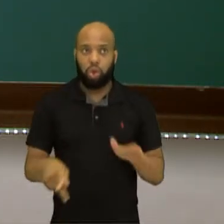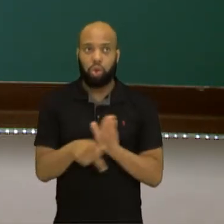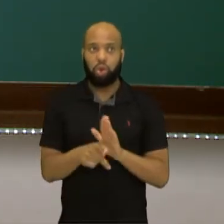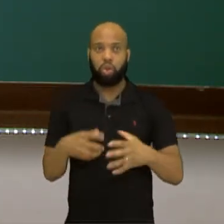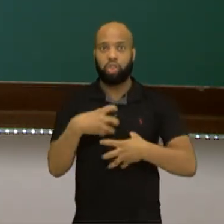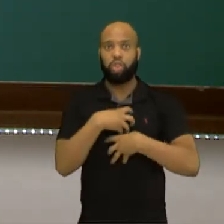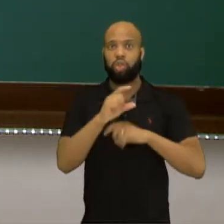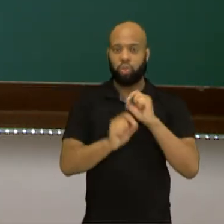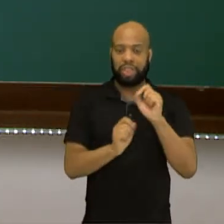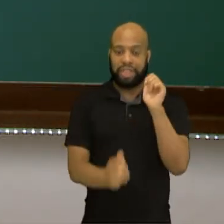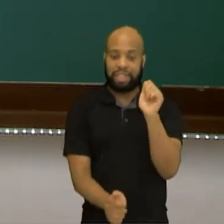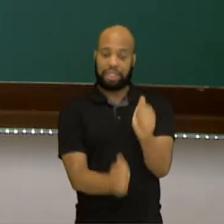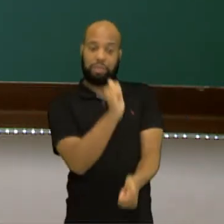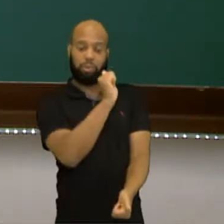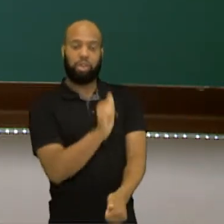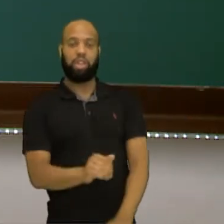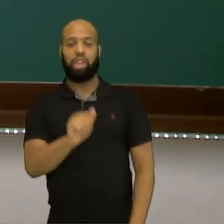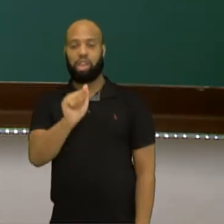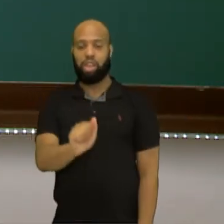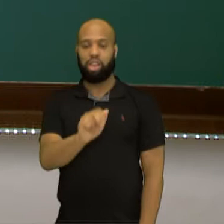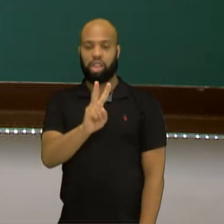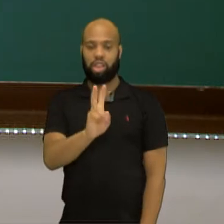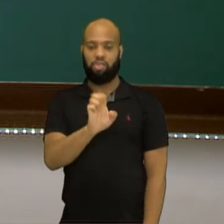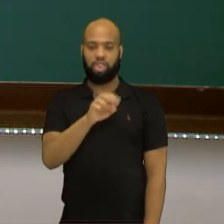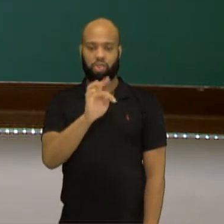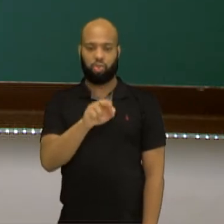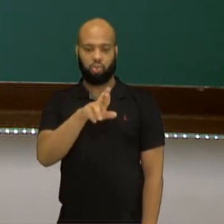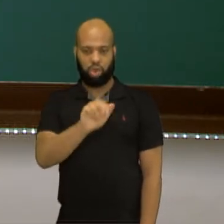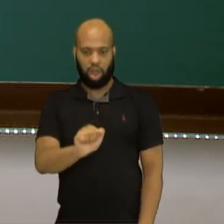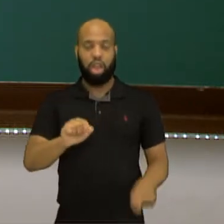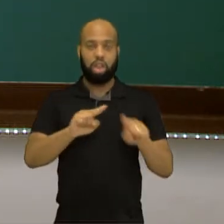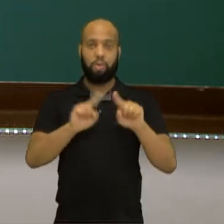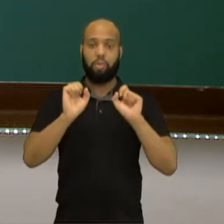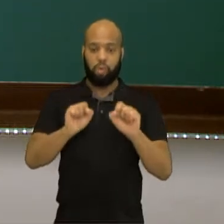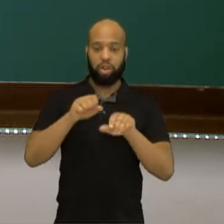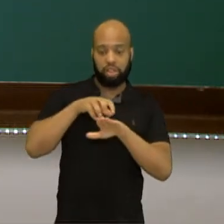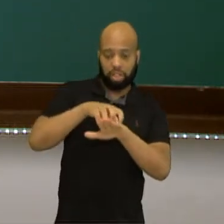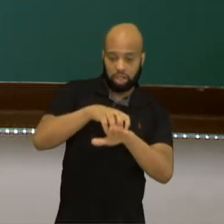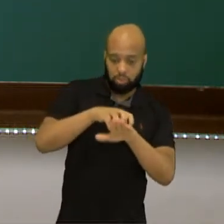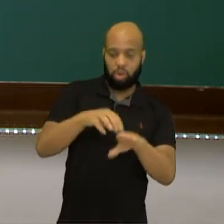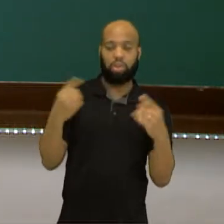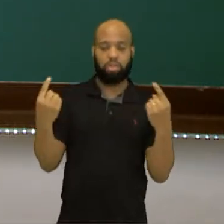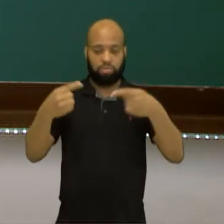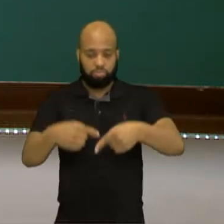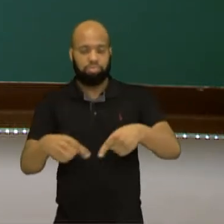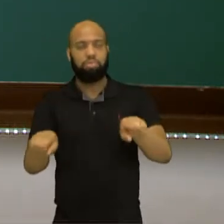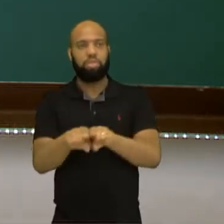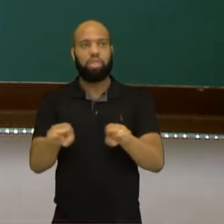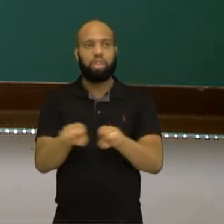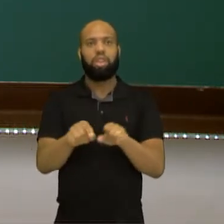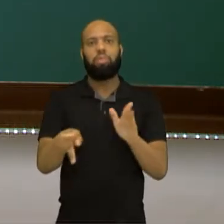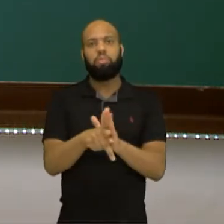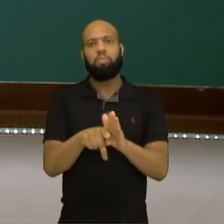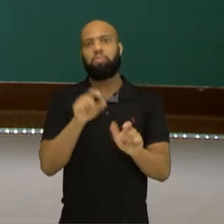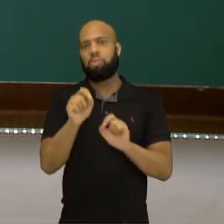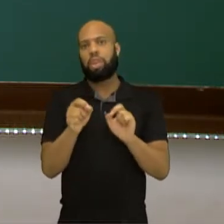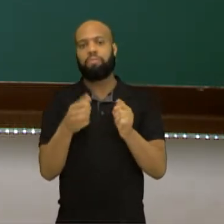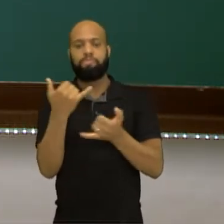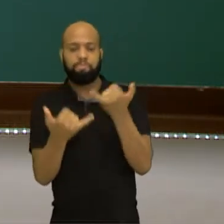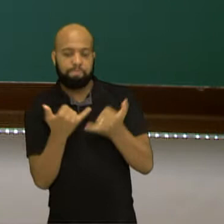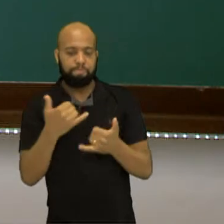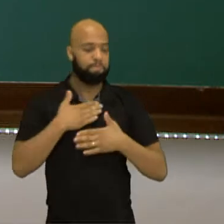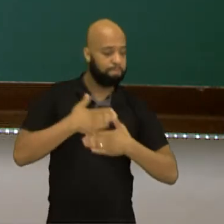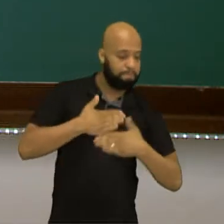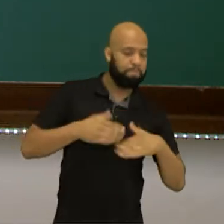em que ele pode ser utilizado como meio de transporte, como competição, ele pode ser utilizado também como lazer.